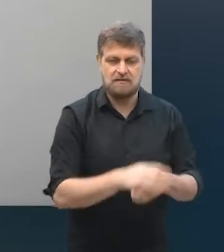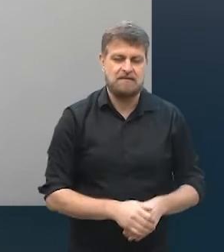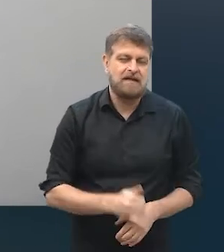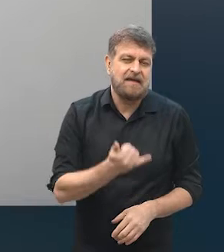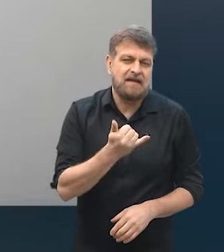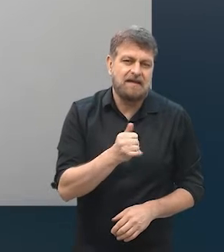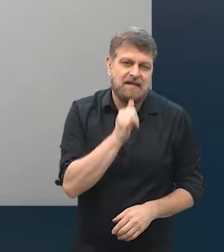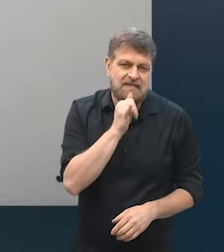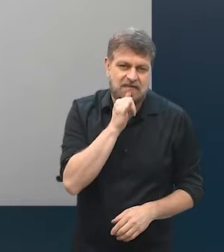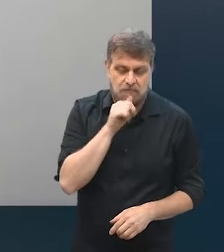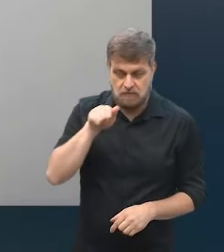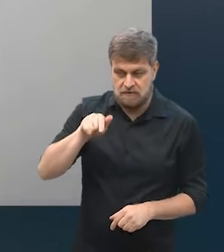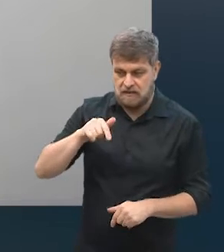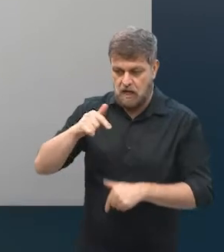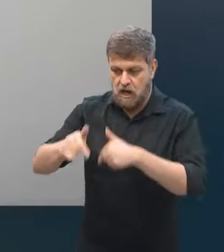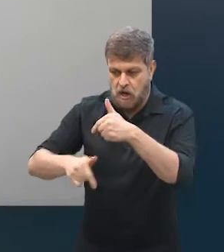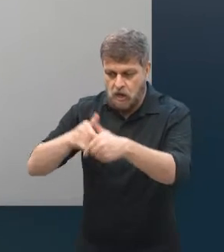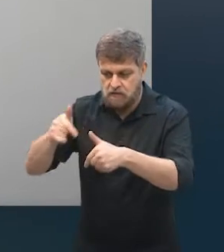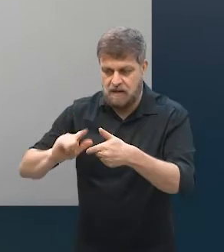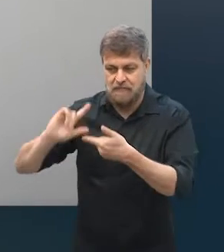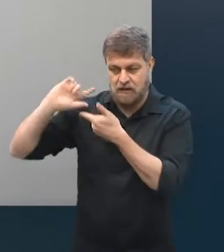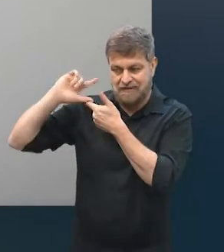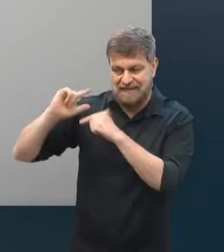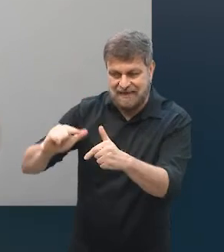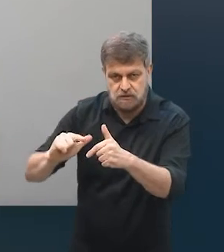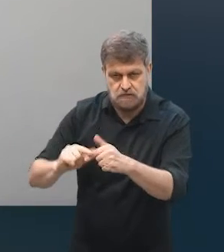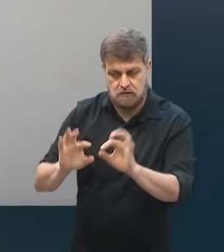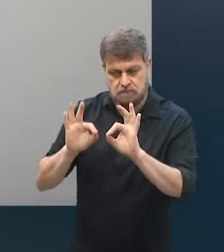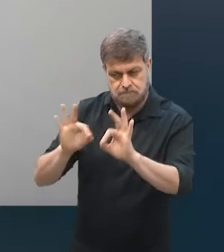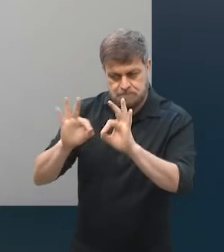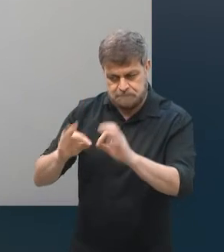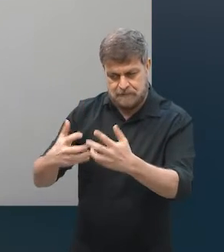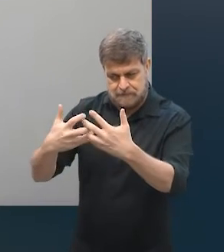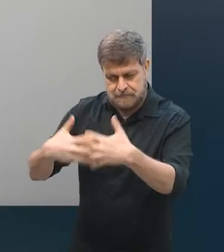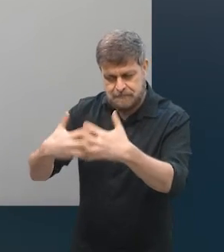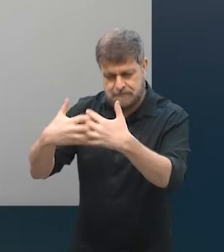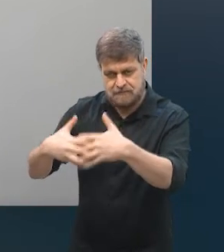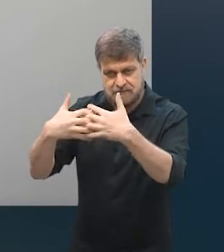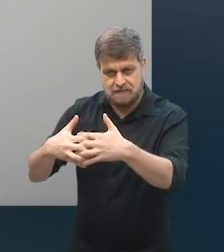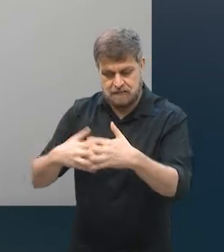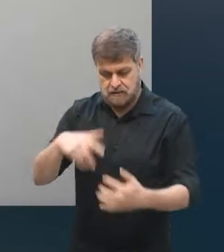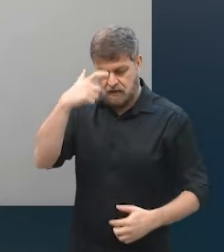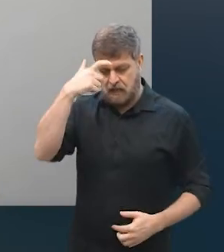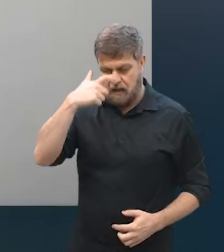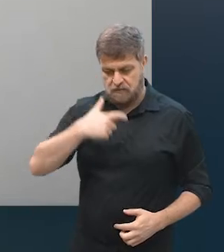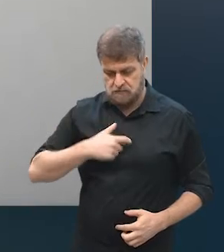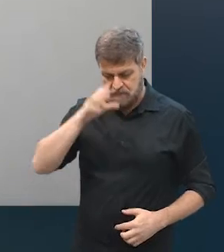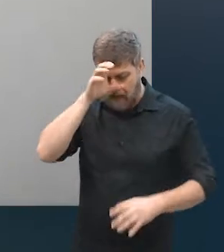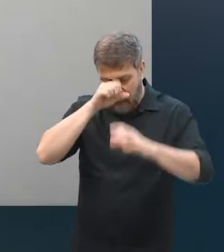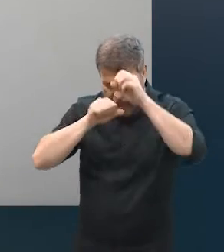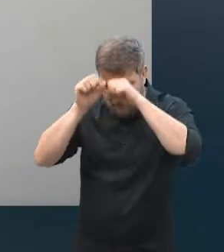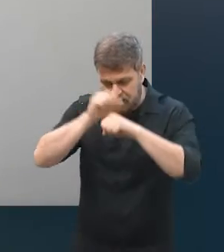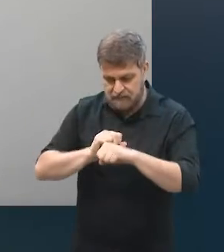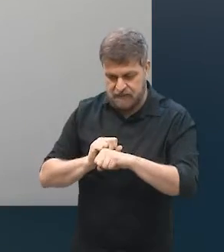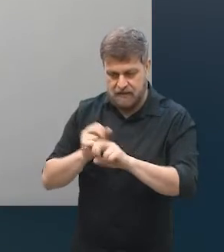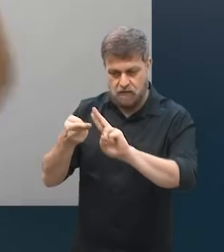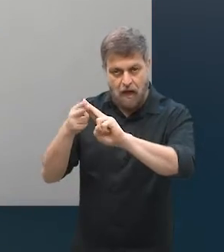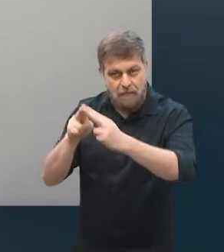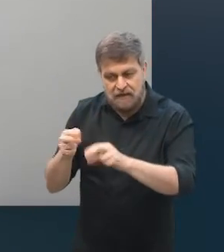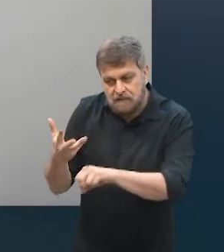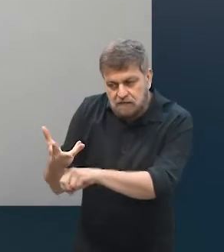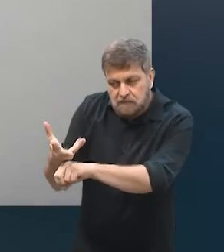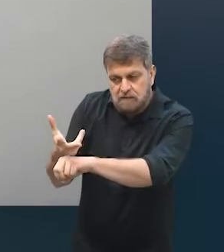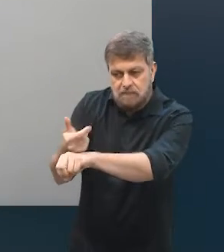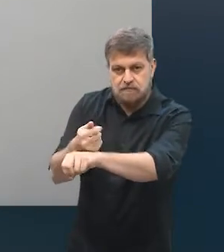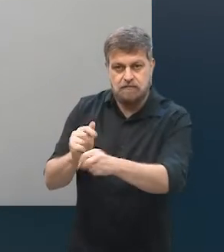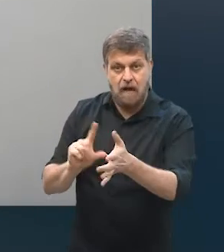repente essa atividade seletista tradicional está contribuindo no desenvolvimento de competências que possam ser